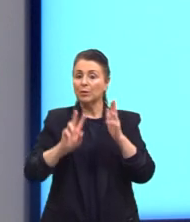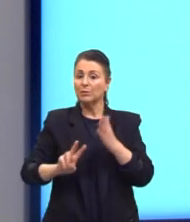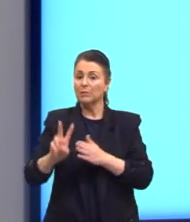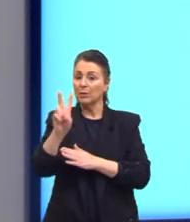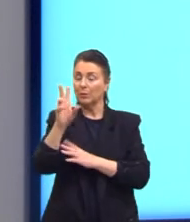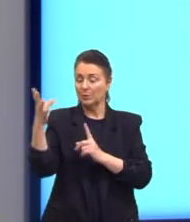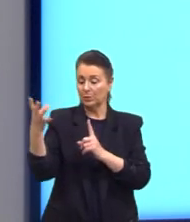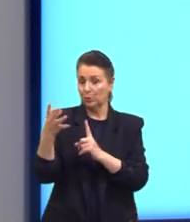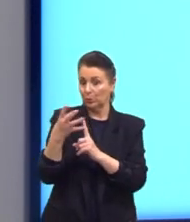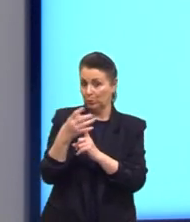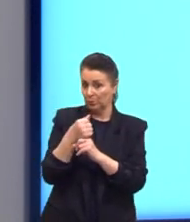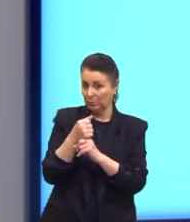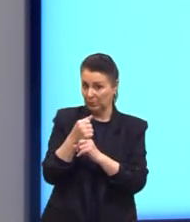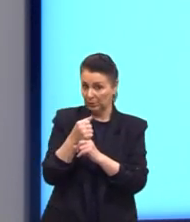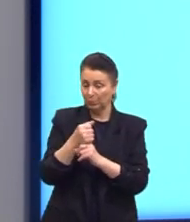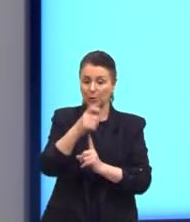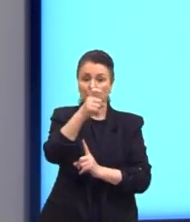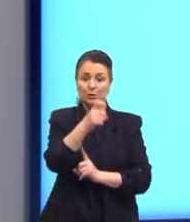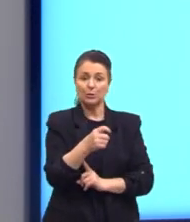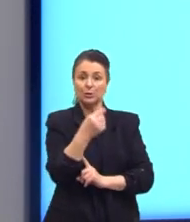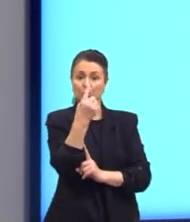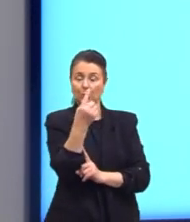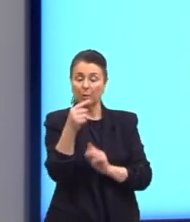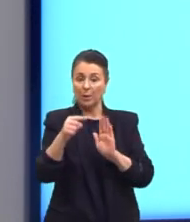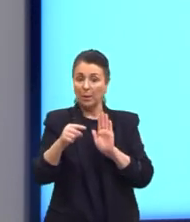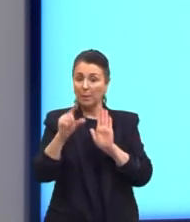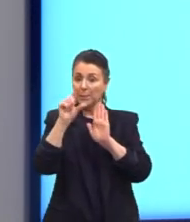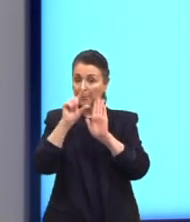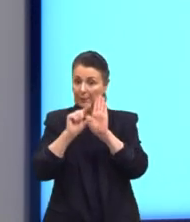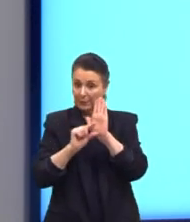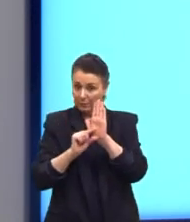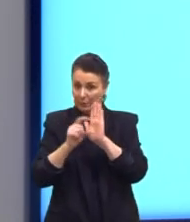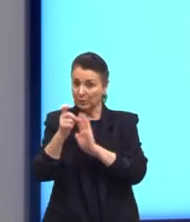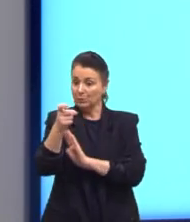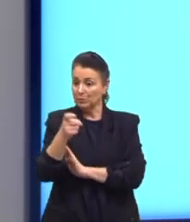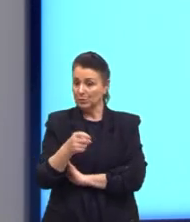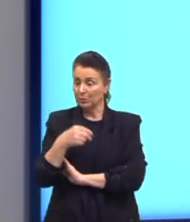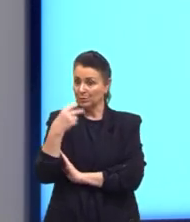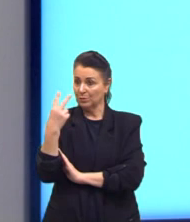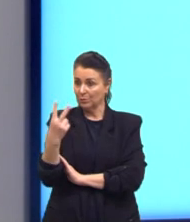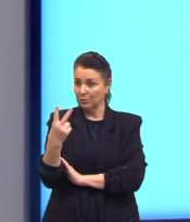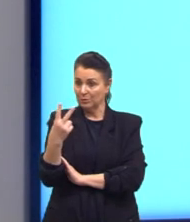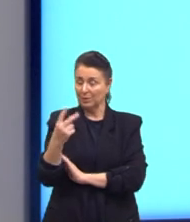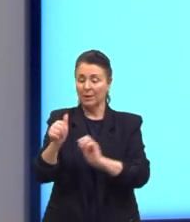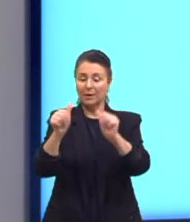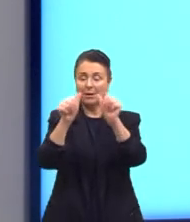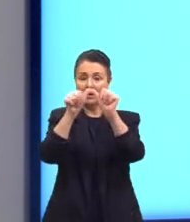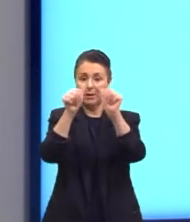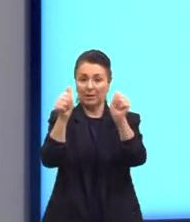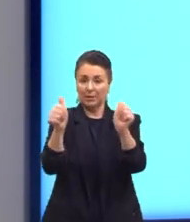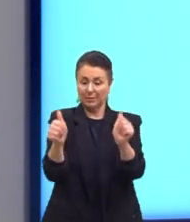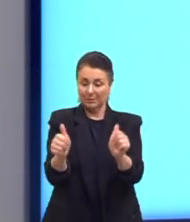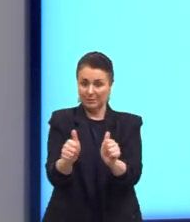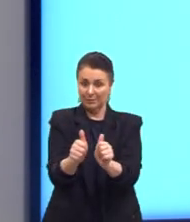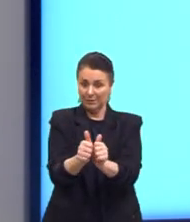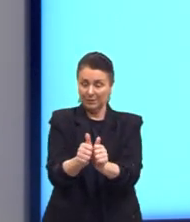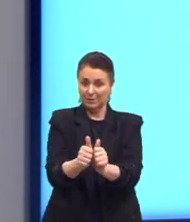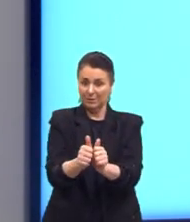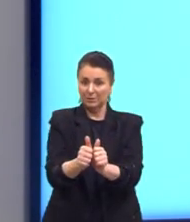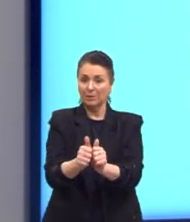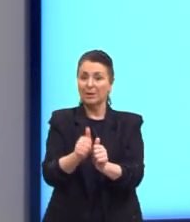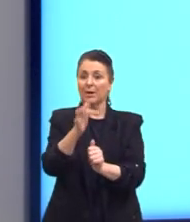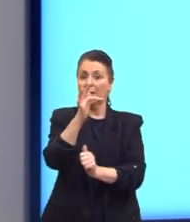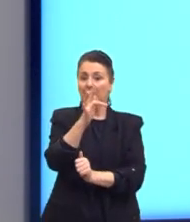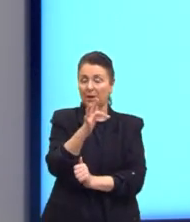do domínio, sendo que o X1 é menor do que o X2, nós temos que as imagens, portanto, a F de